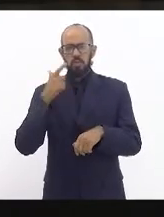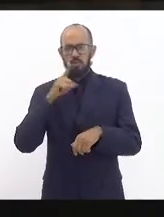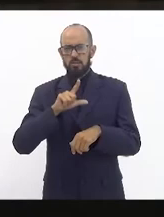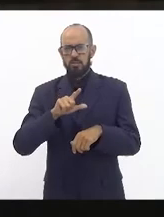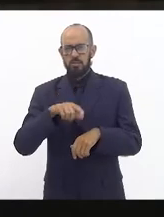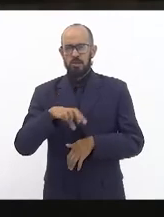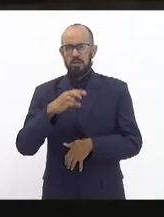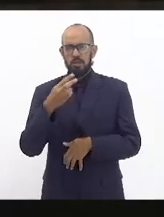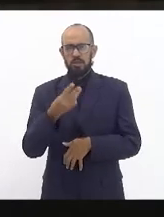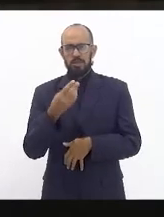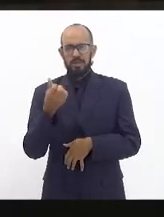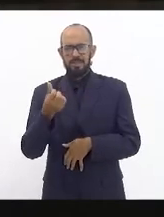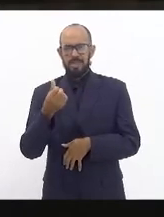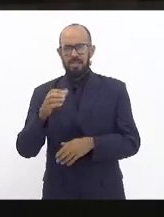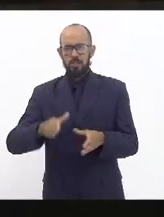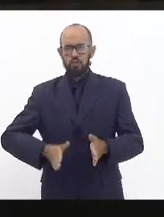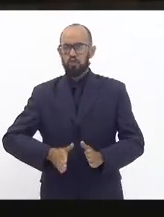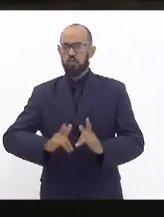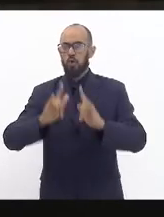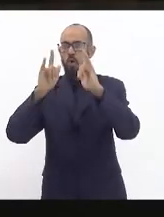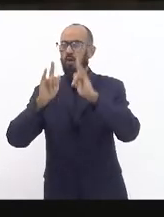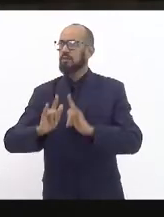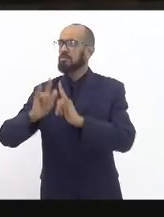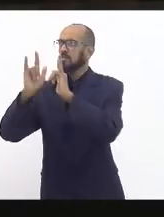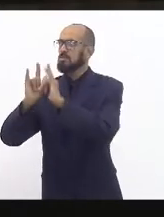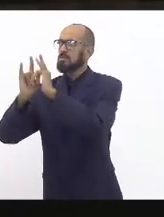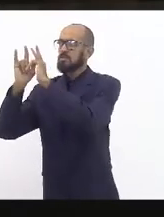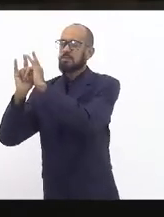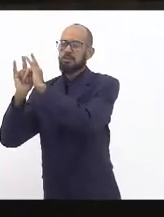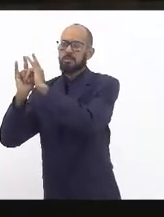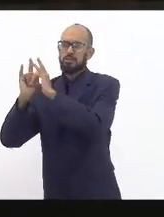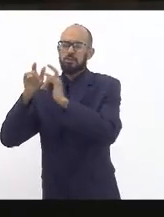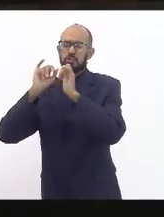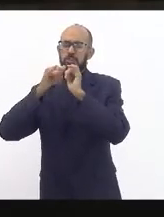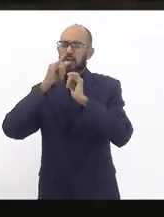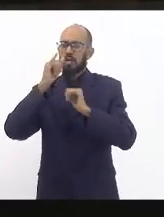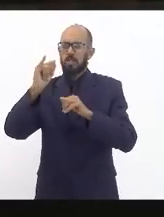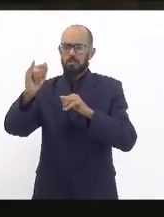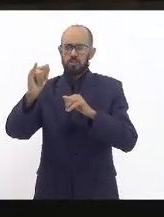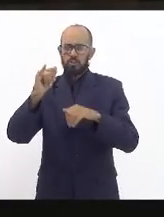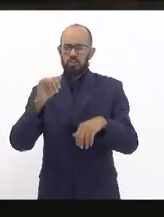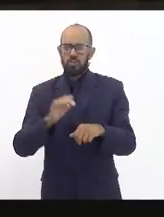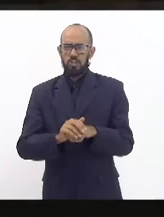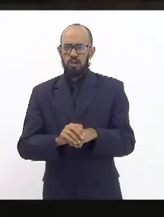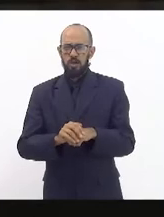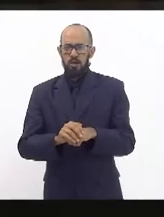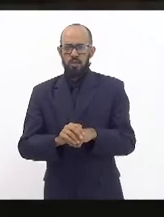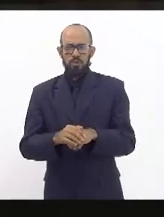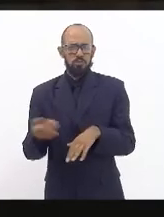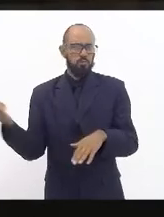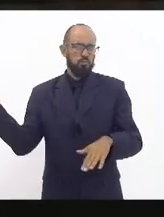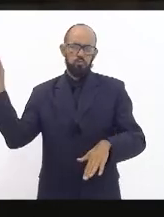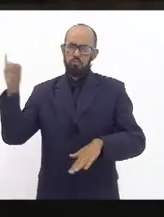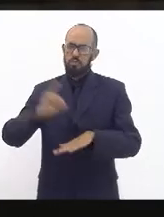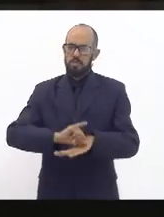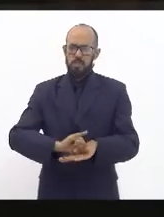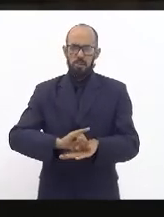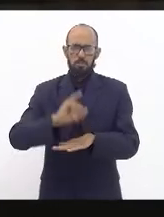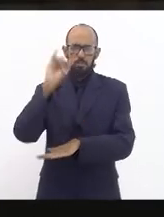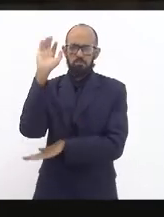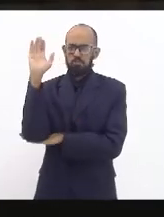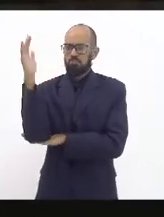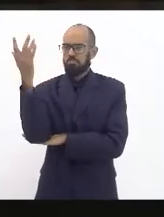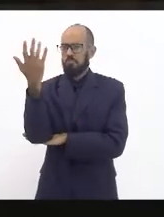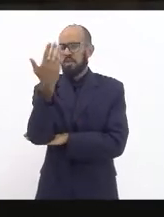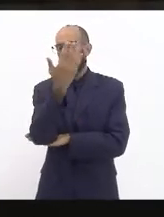36 torres de linha de transmissão de energia que inclui a supressão da vegetação da Mata Atlântica manguezal